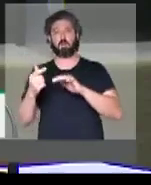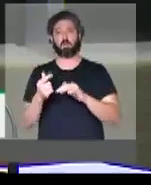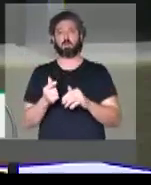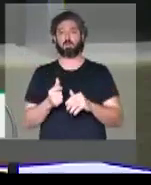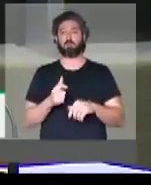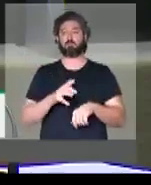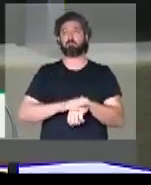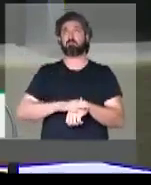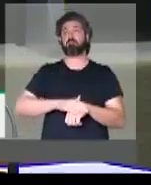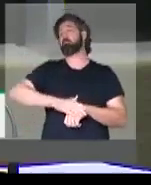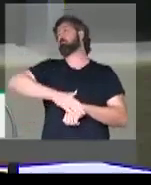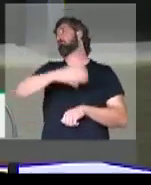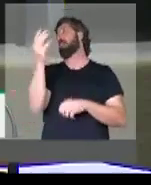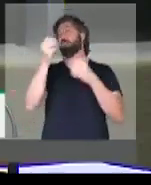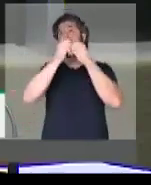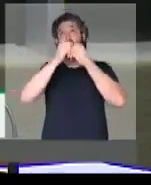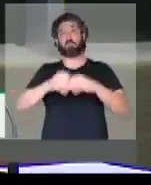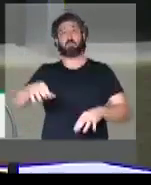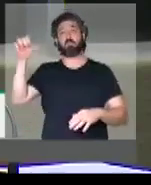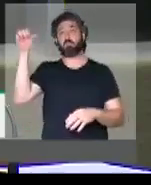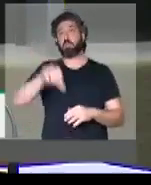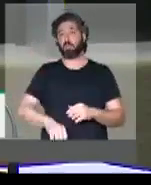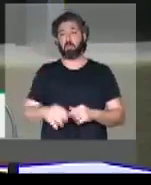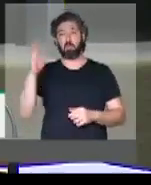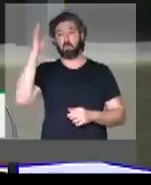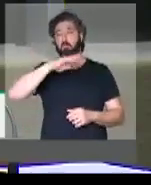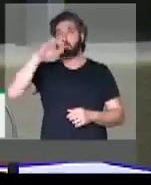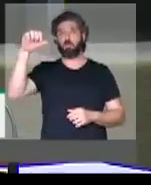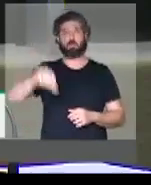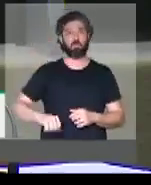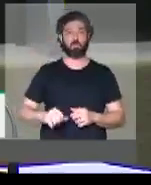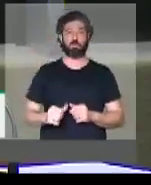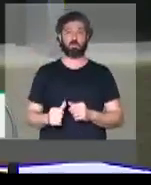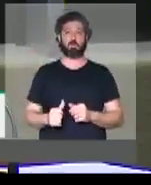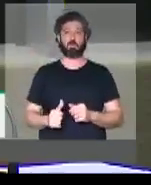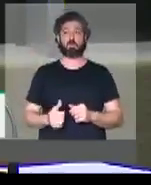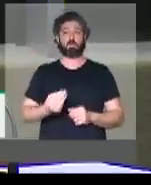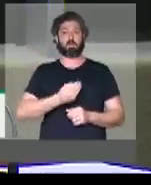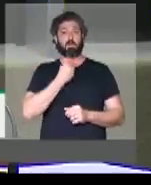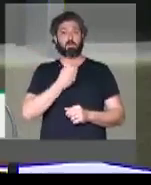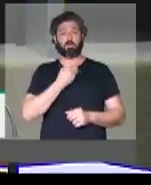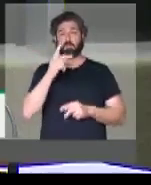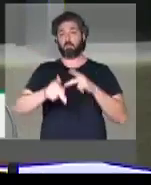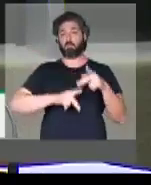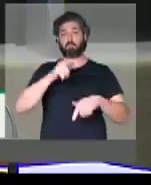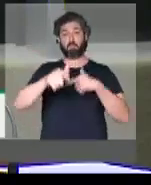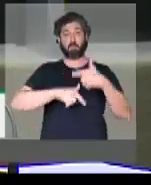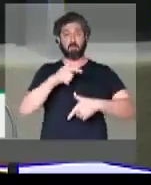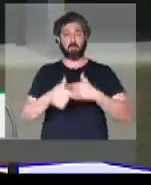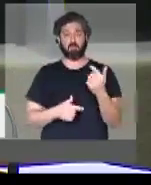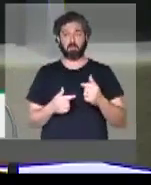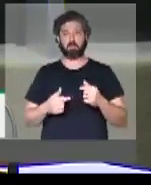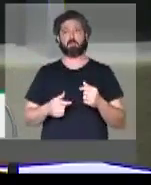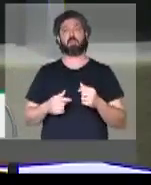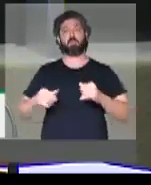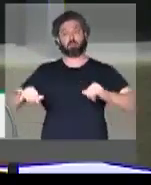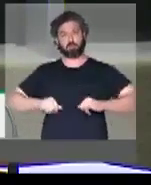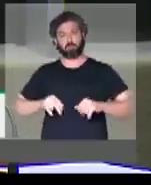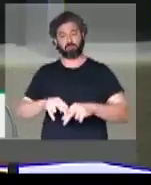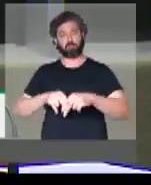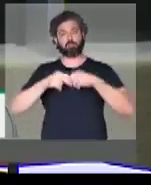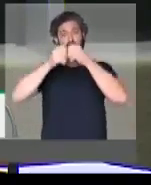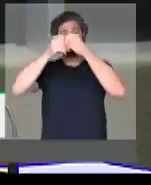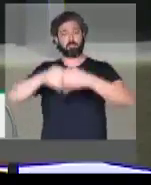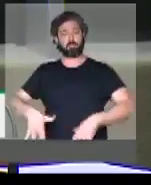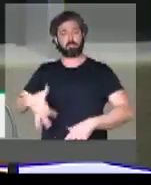mais danosa ainda, mais cruel ainda, a vida do trabalhador submetido